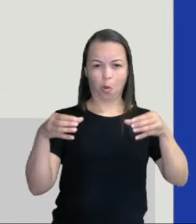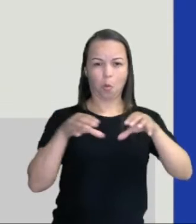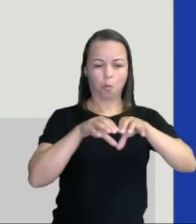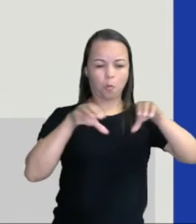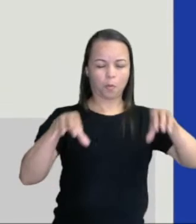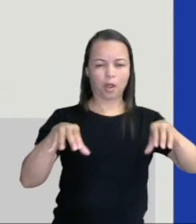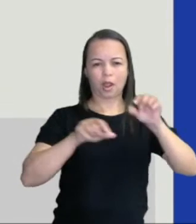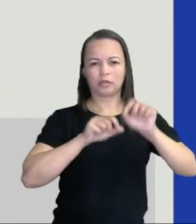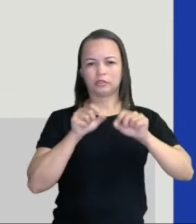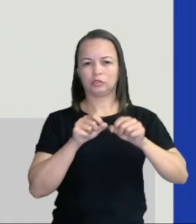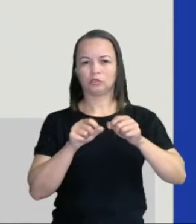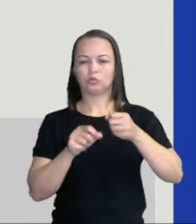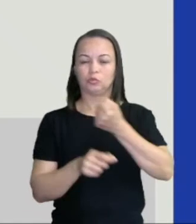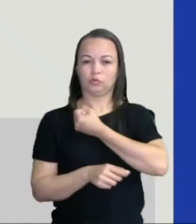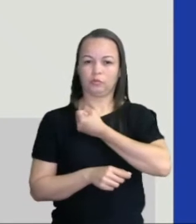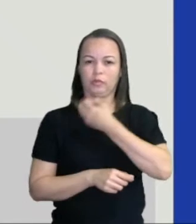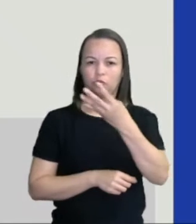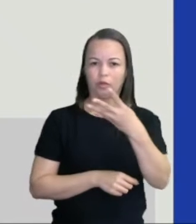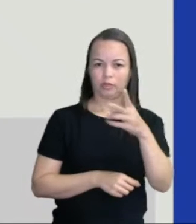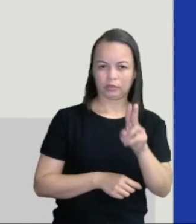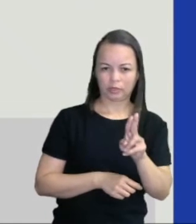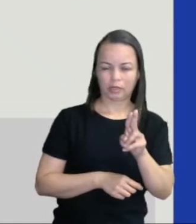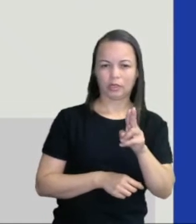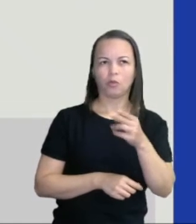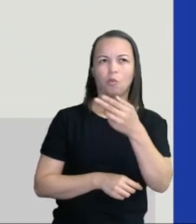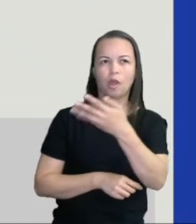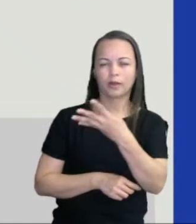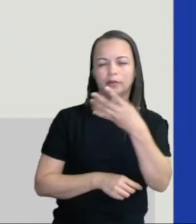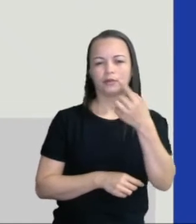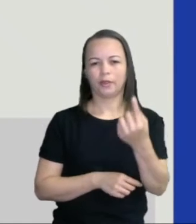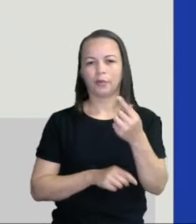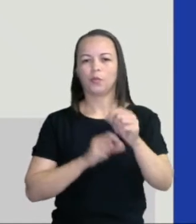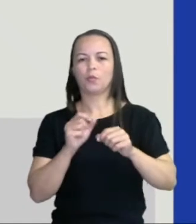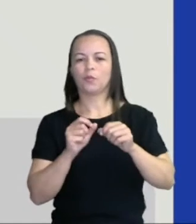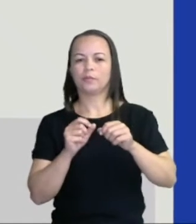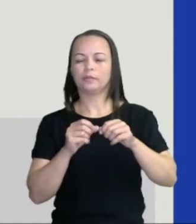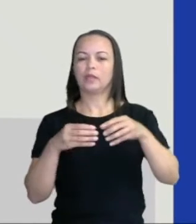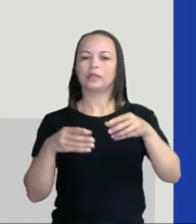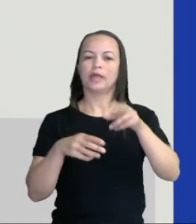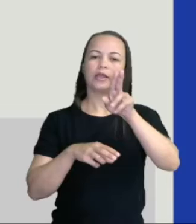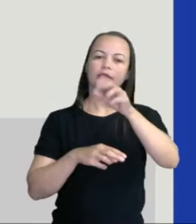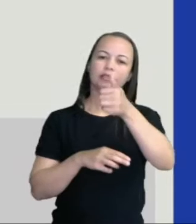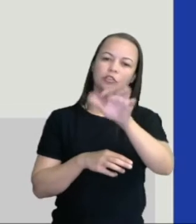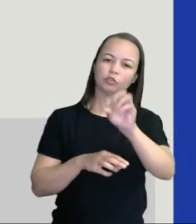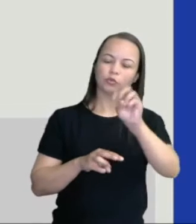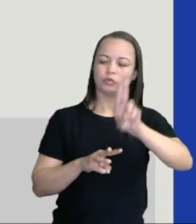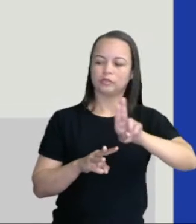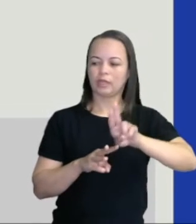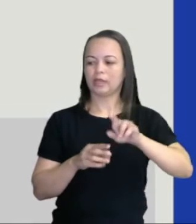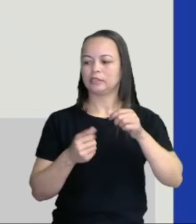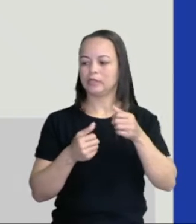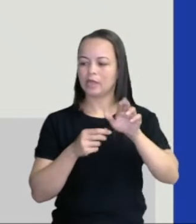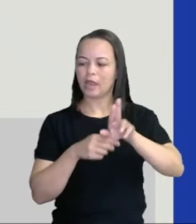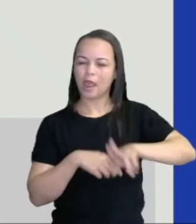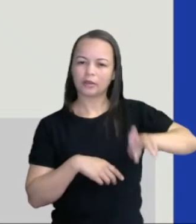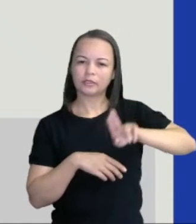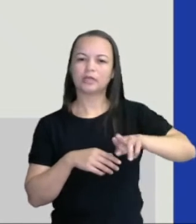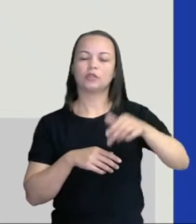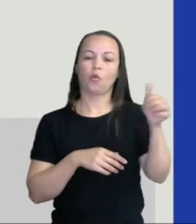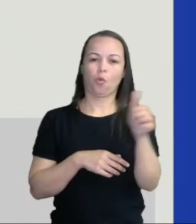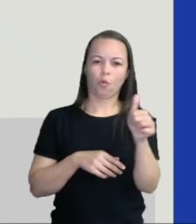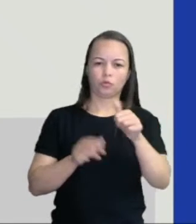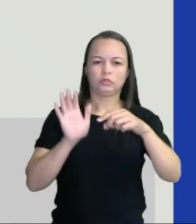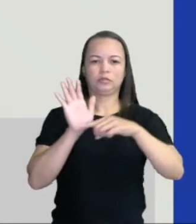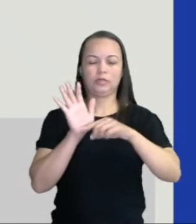41 em 10 unidades. Dessa forma, teremos 11 unidades e conseguiremos realizar a subtração 11 menos